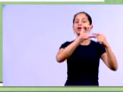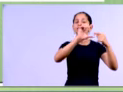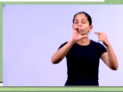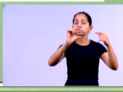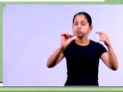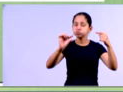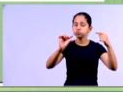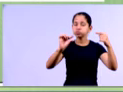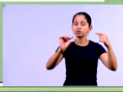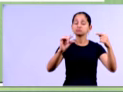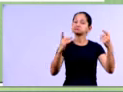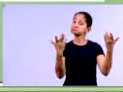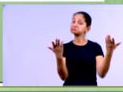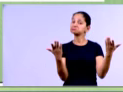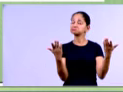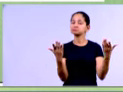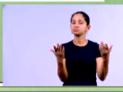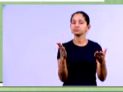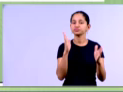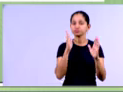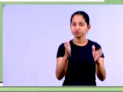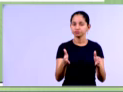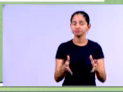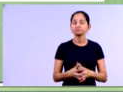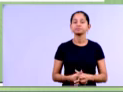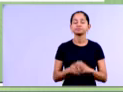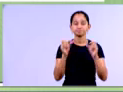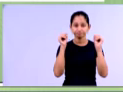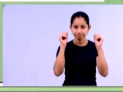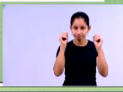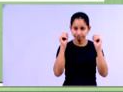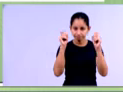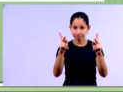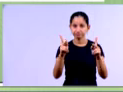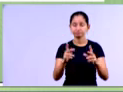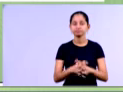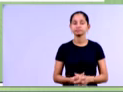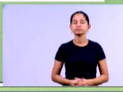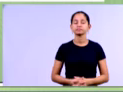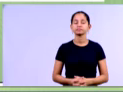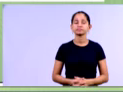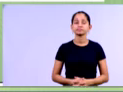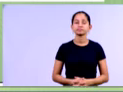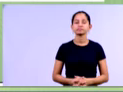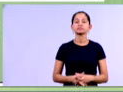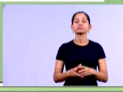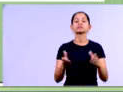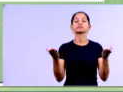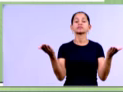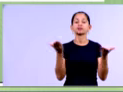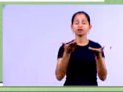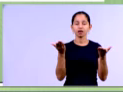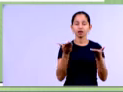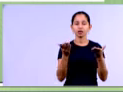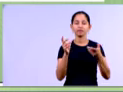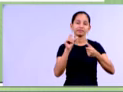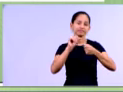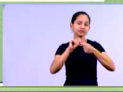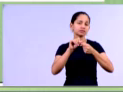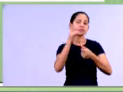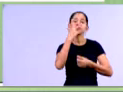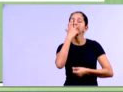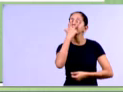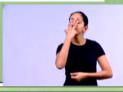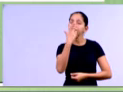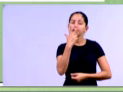37,18%, ok, gente? Então, fazemos de forma semelhante